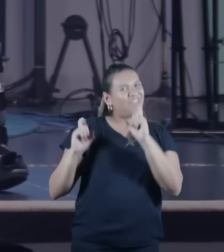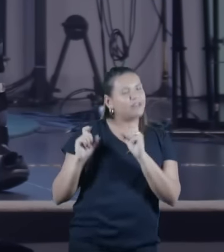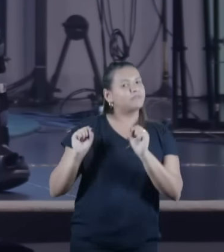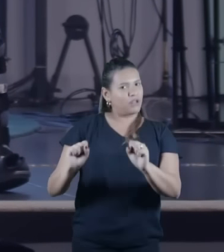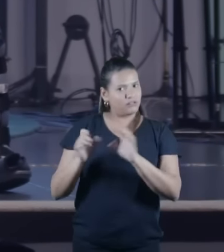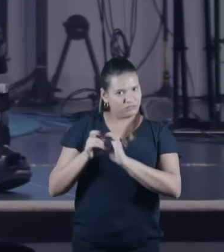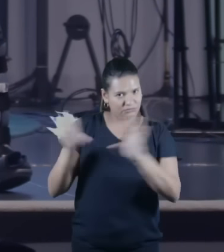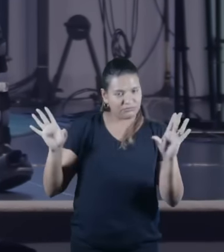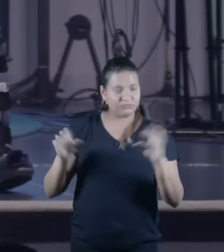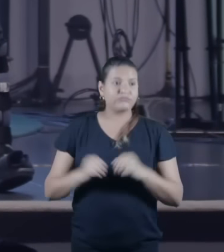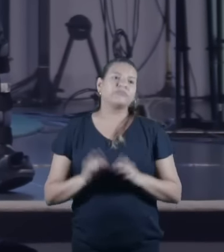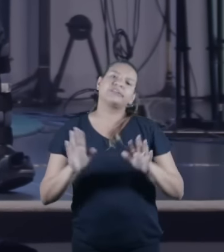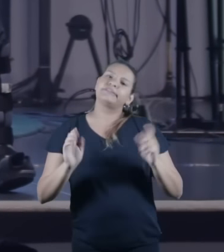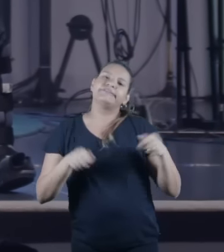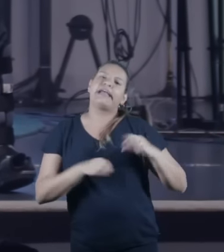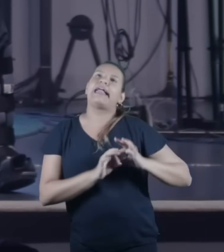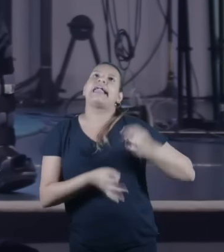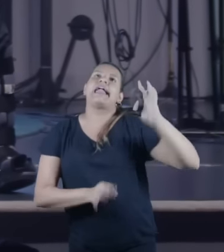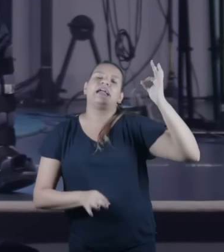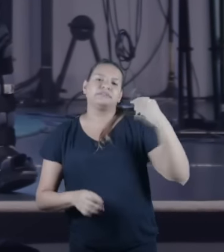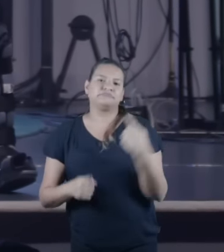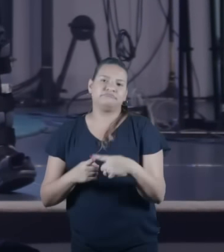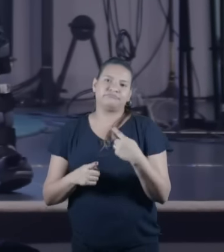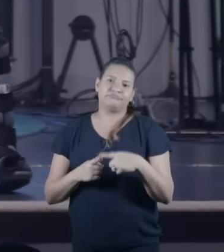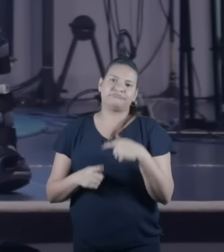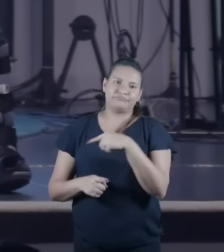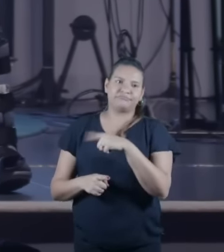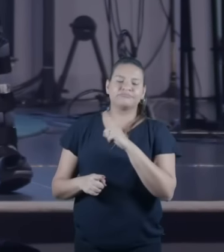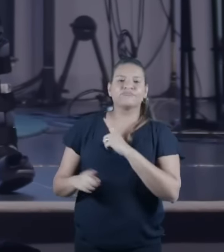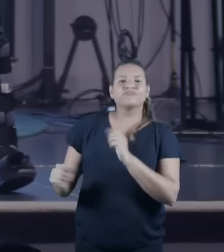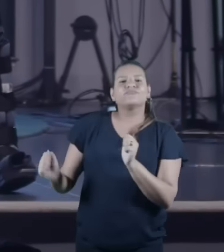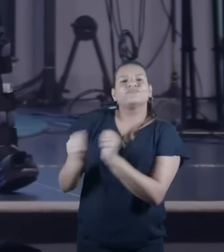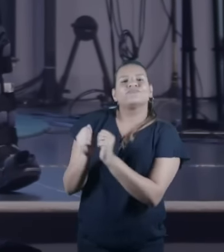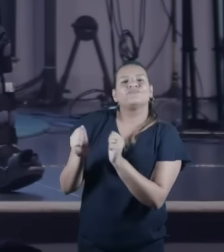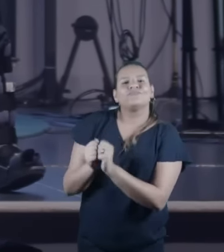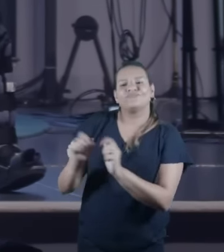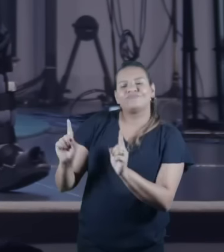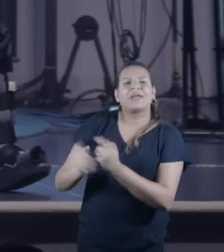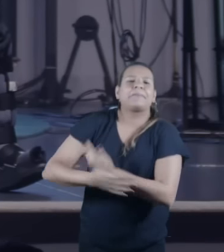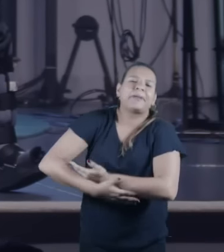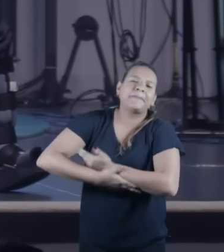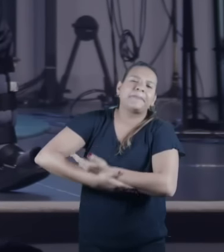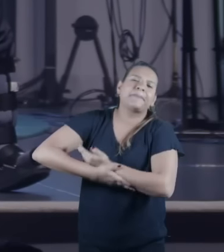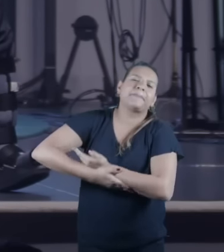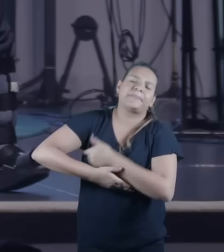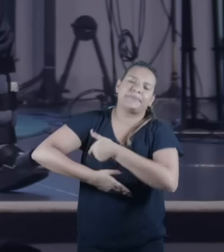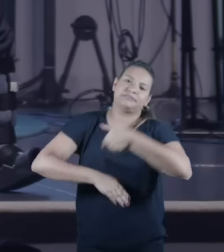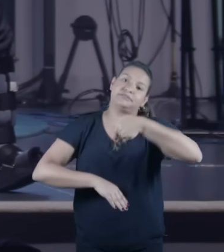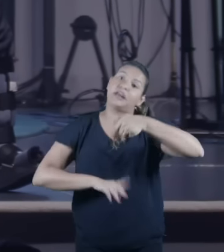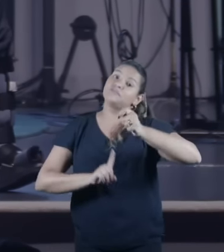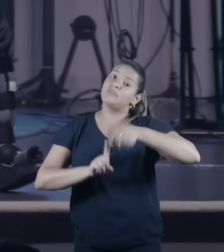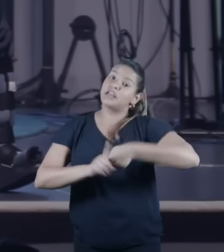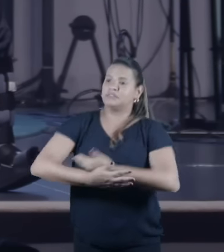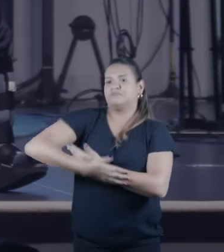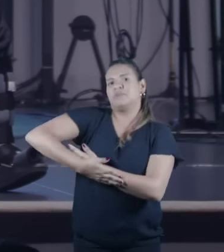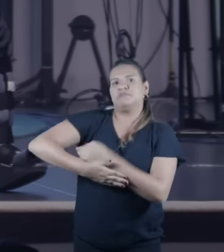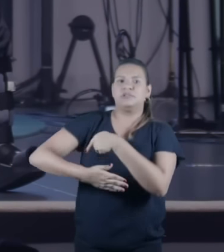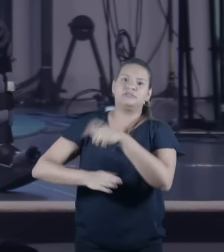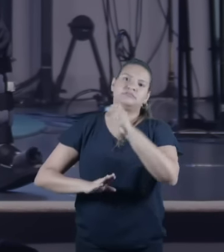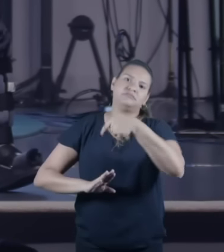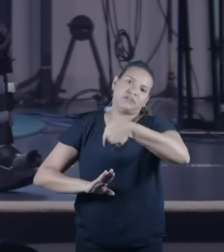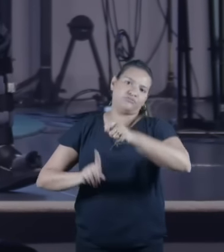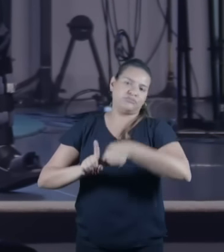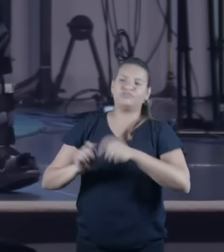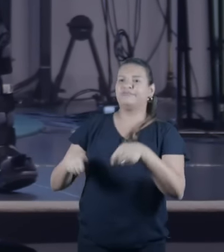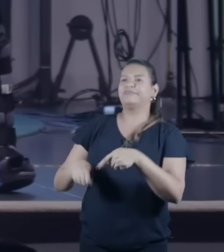dar para ficar muito tempo, porque ela está com o Yair, que é o bebezinho dela de sete meses, coisa mais linda do